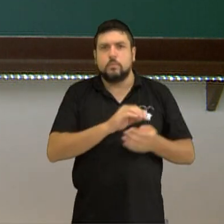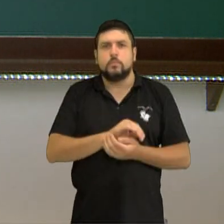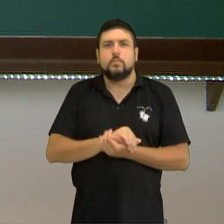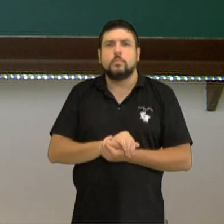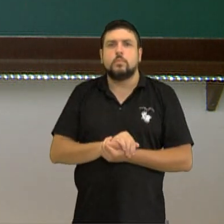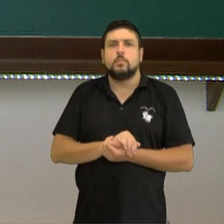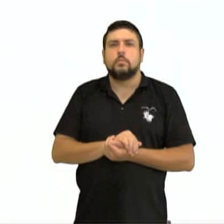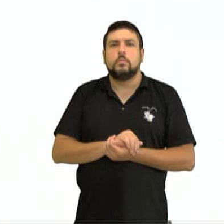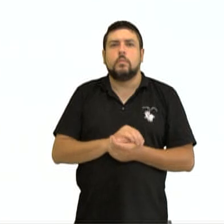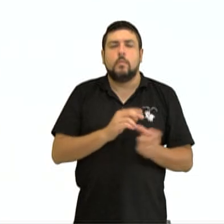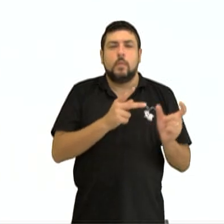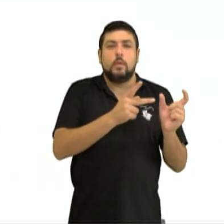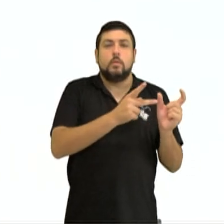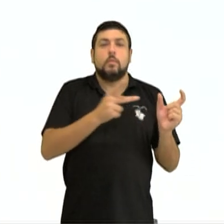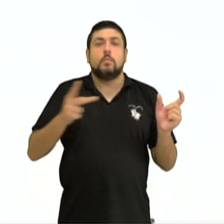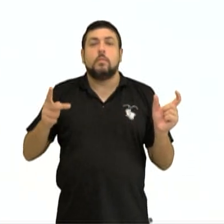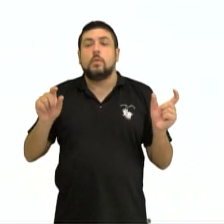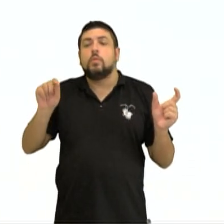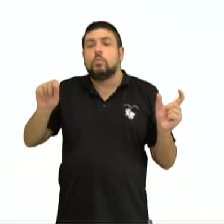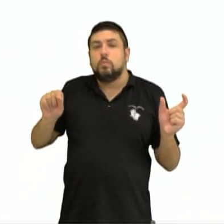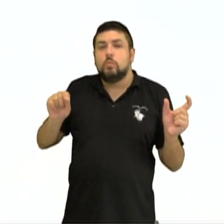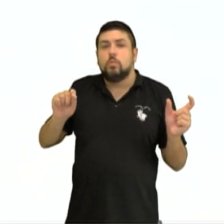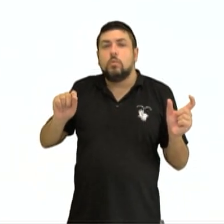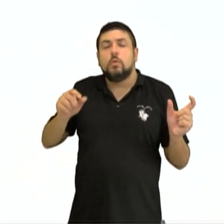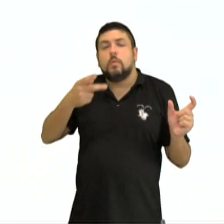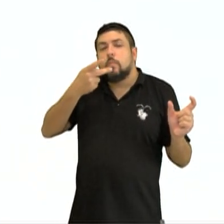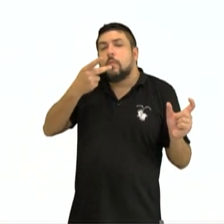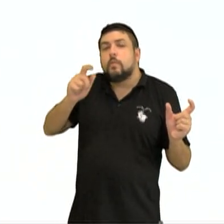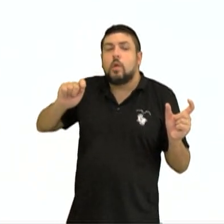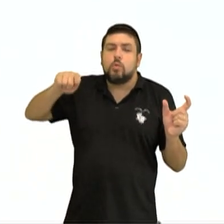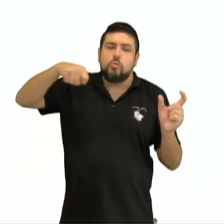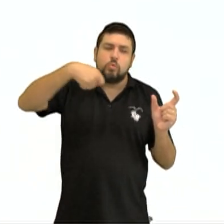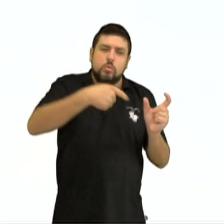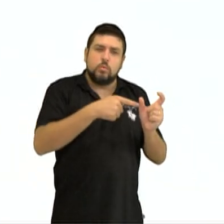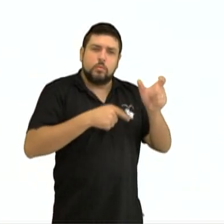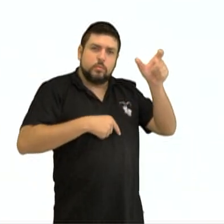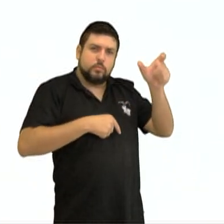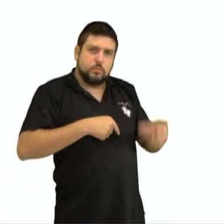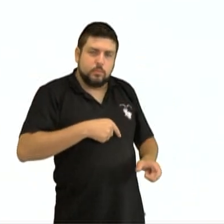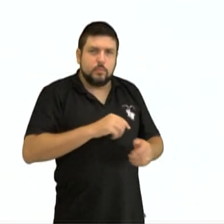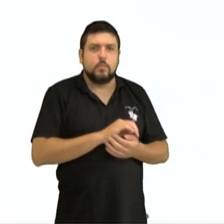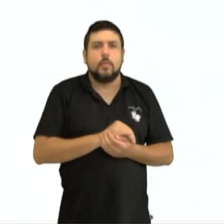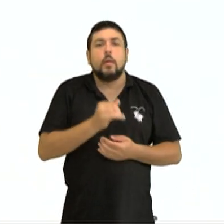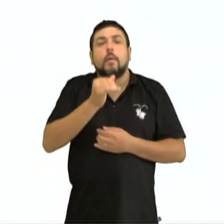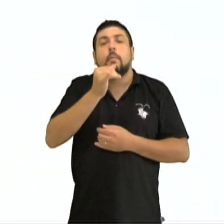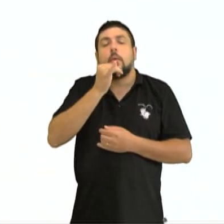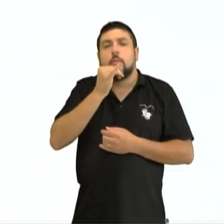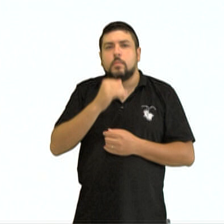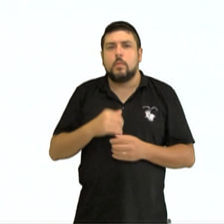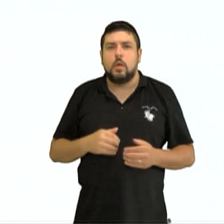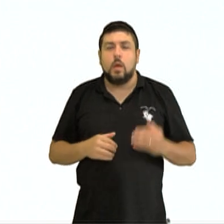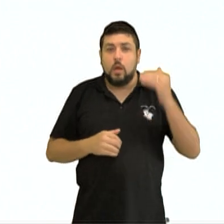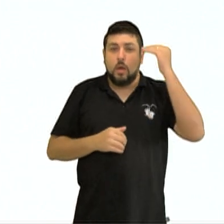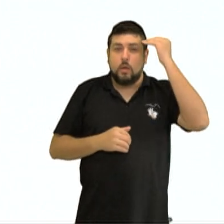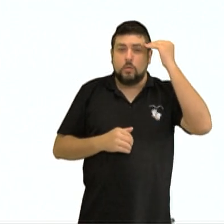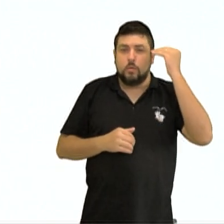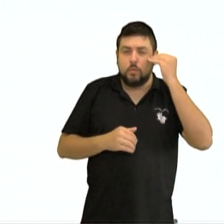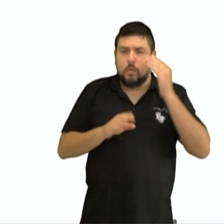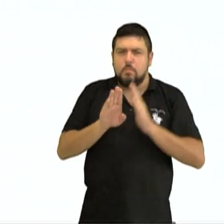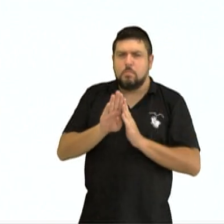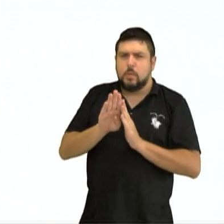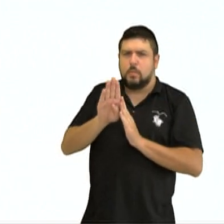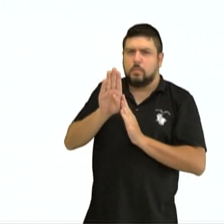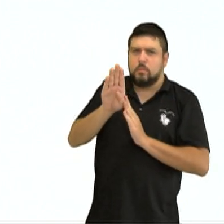predicado é o que se declara a respeito do sujeito, como por exemplo em Os adolescentes lideram o ranking no uso de